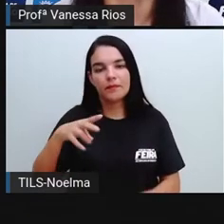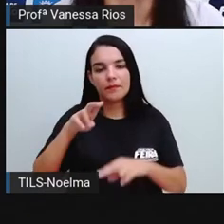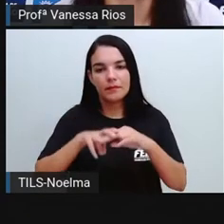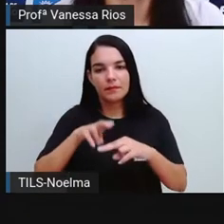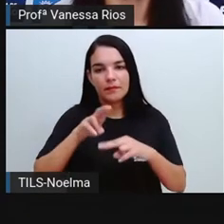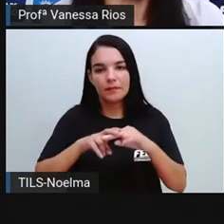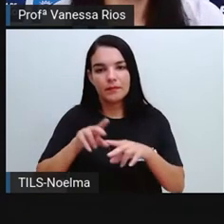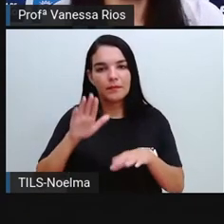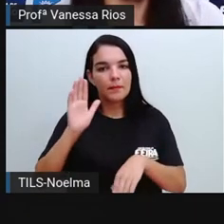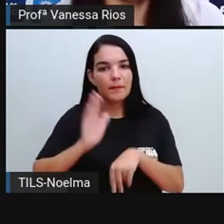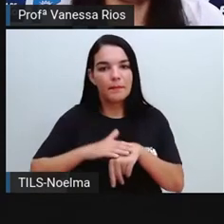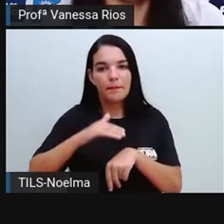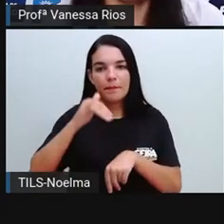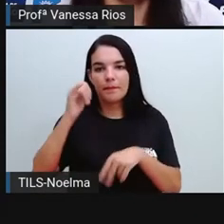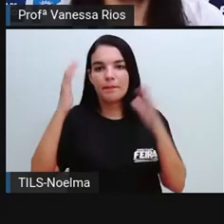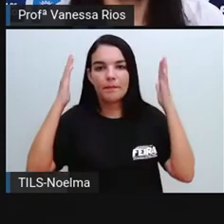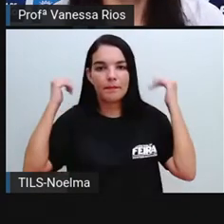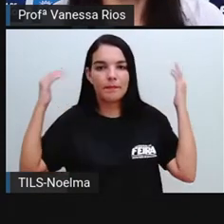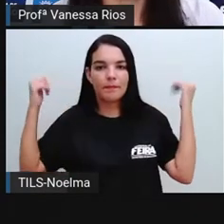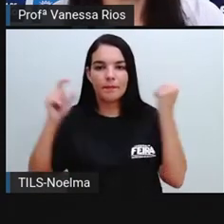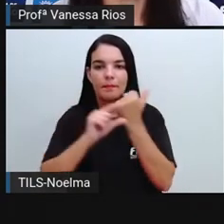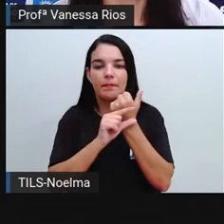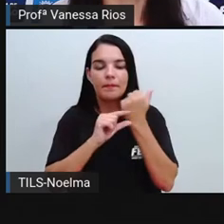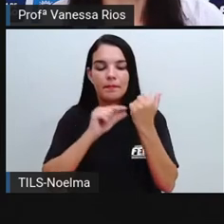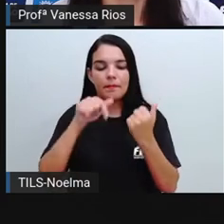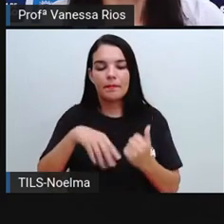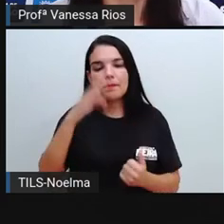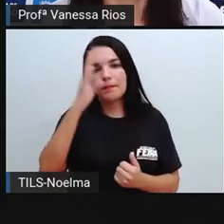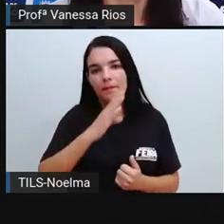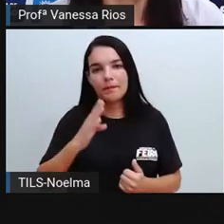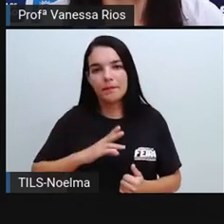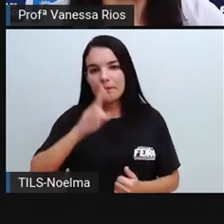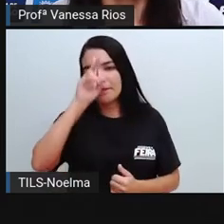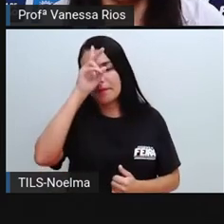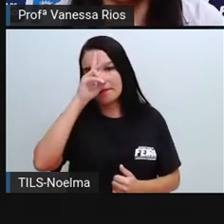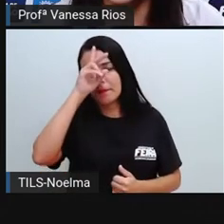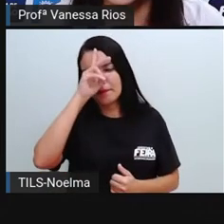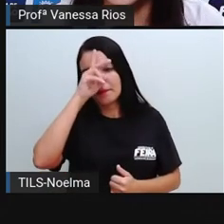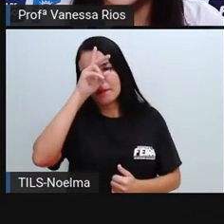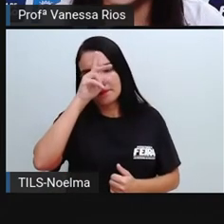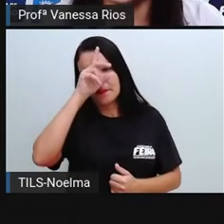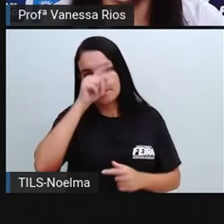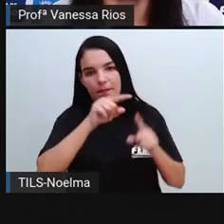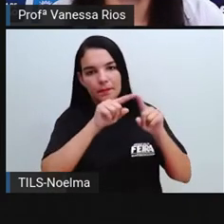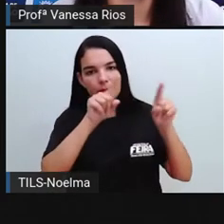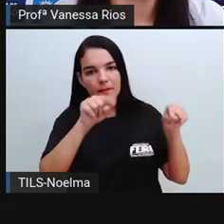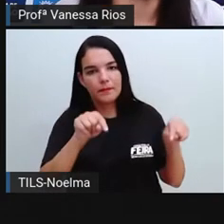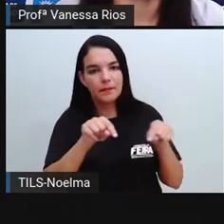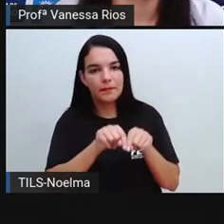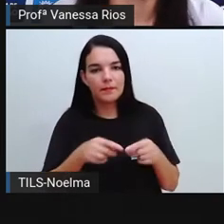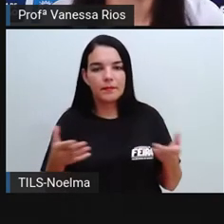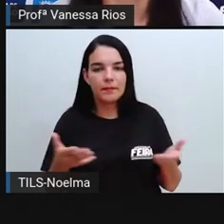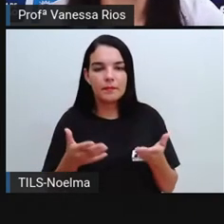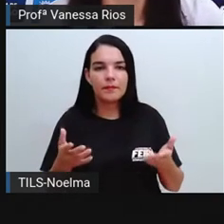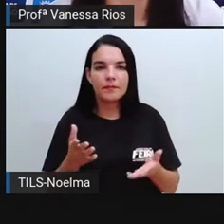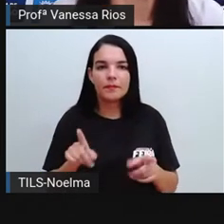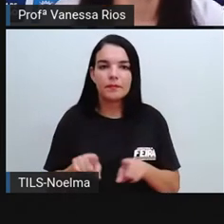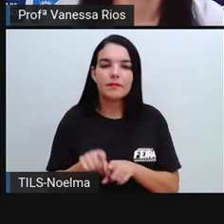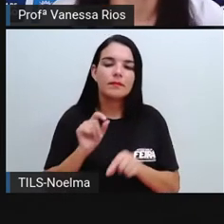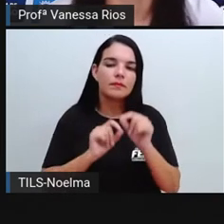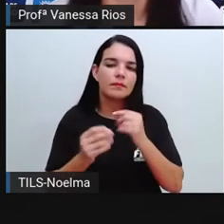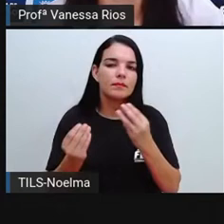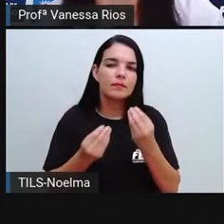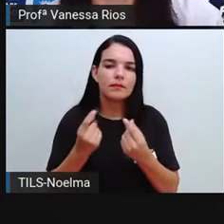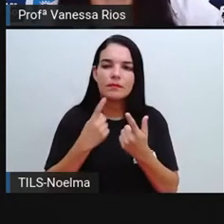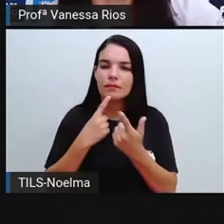história em quadrinhos. E aí, para conhecermos melhor Maurício de Souza e observarmos como é que